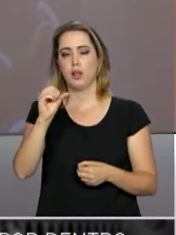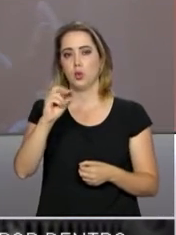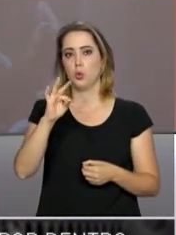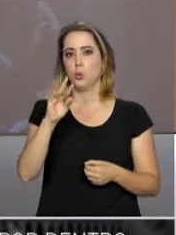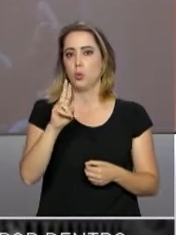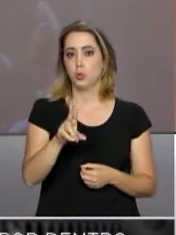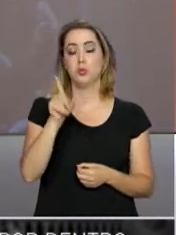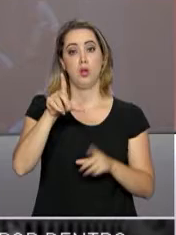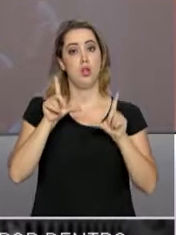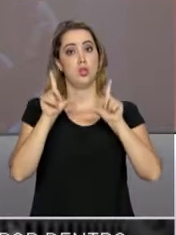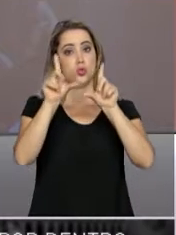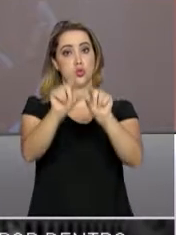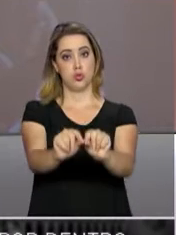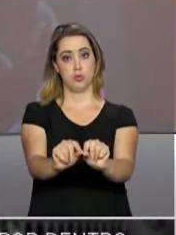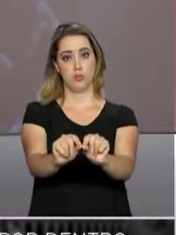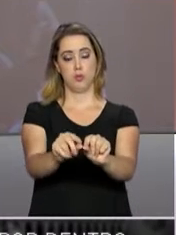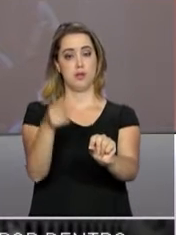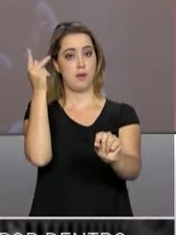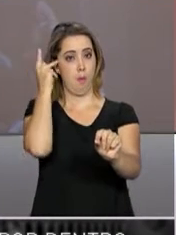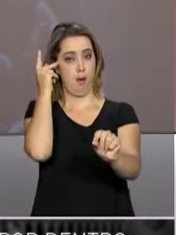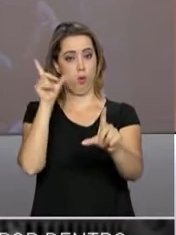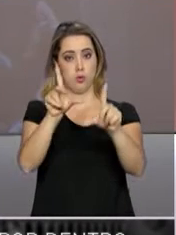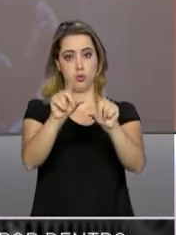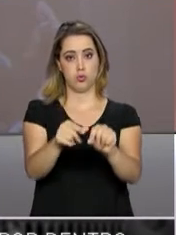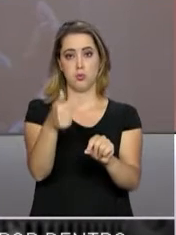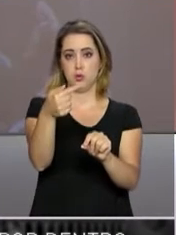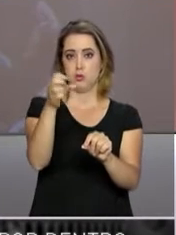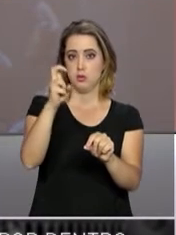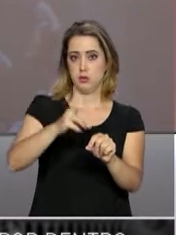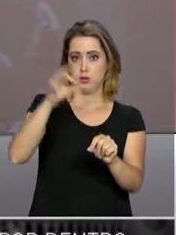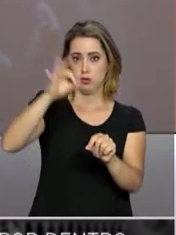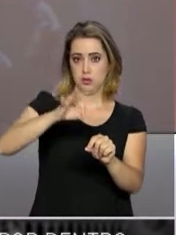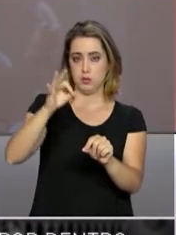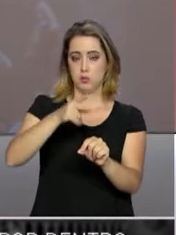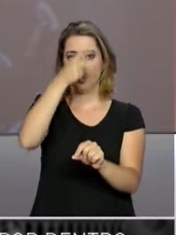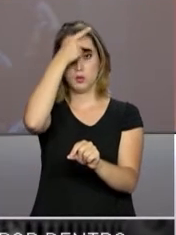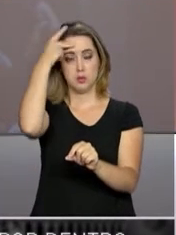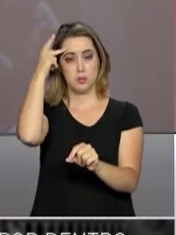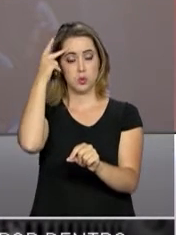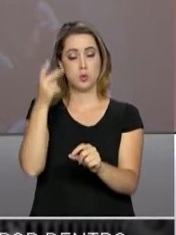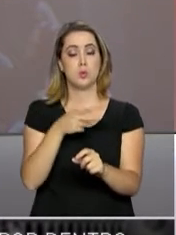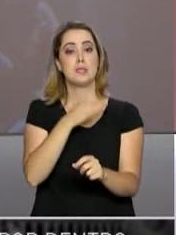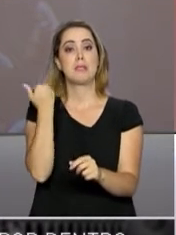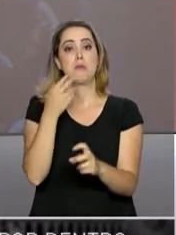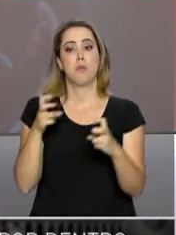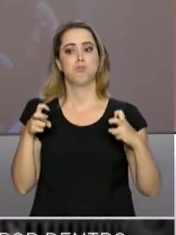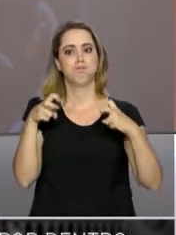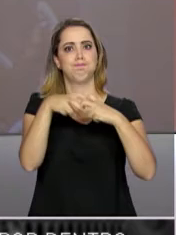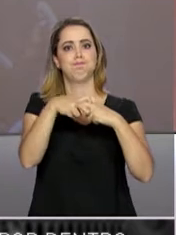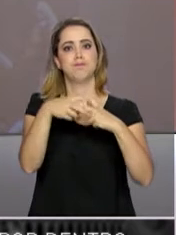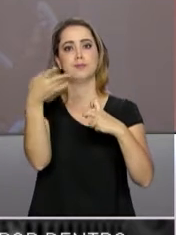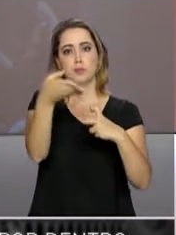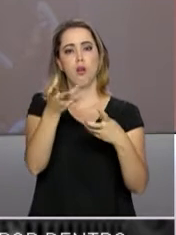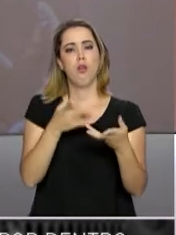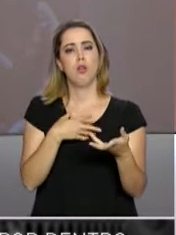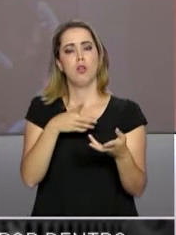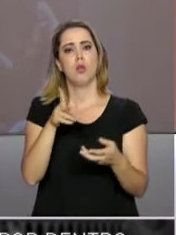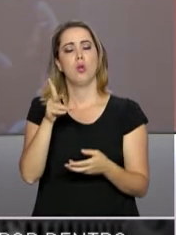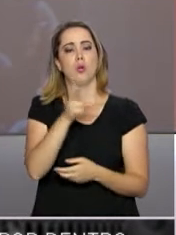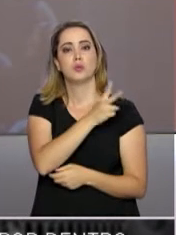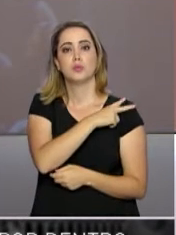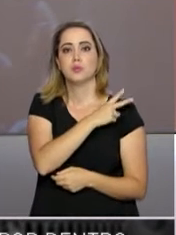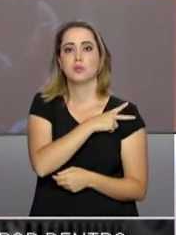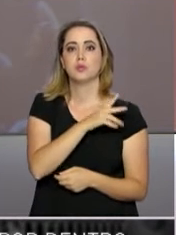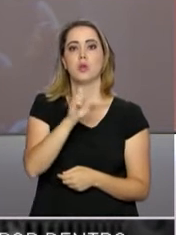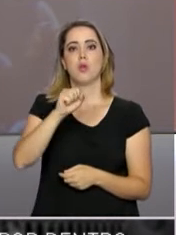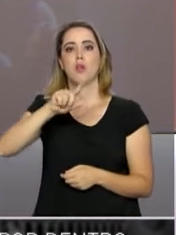Paulo, conseguiu reduzir em 75% o número de mortes no trânsito. O diretor do Departamento Nacional de Trânsito,